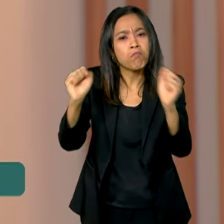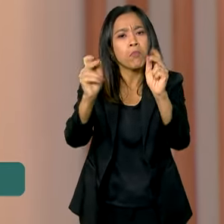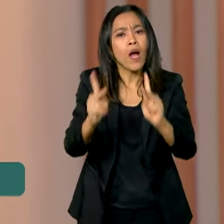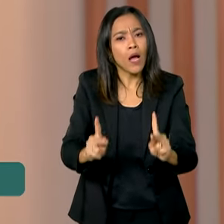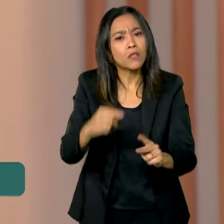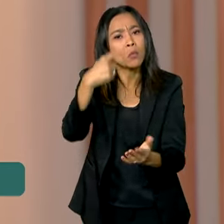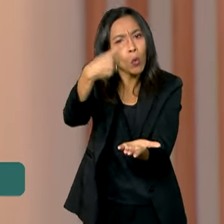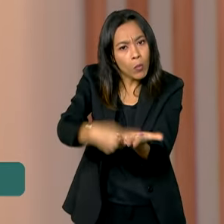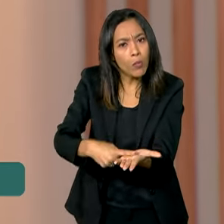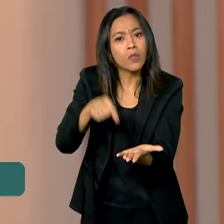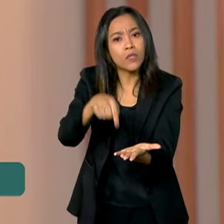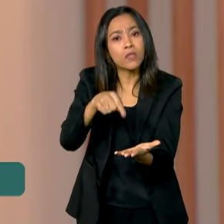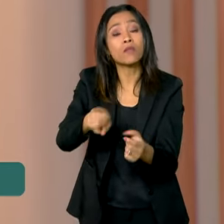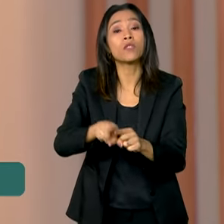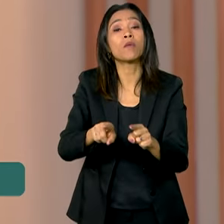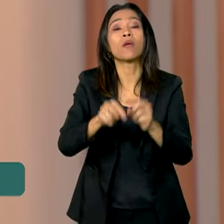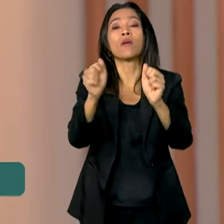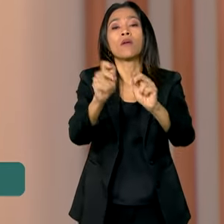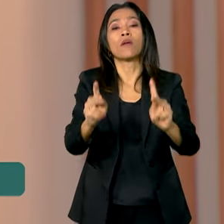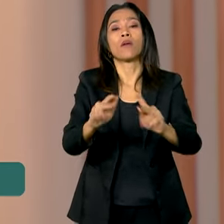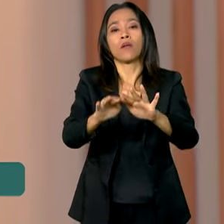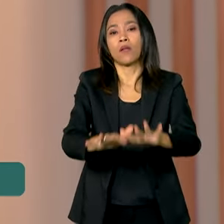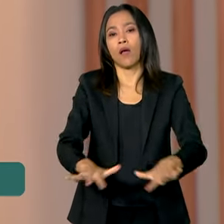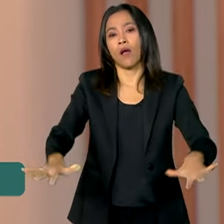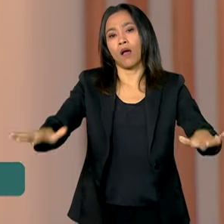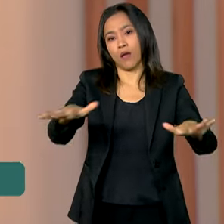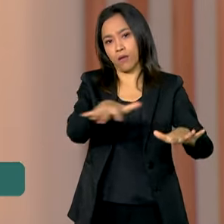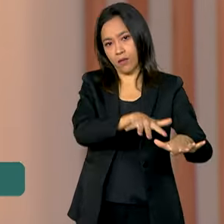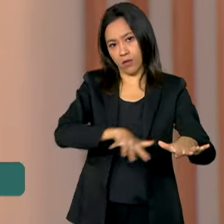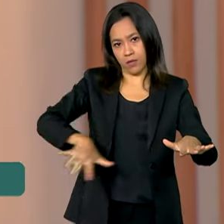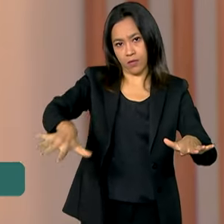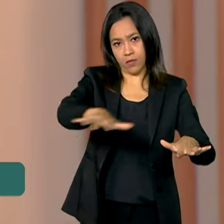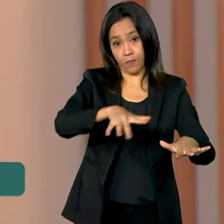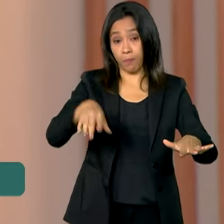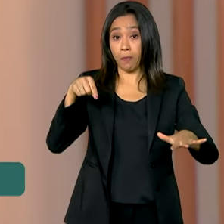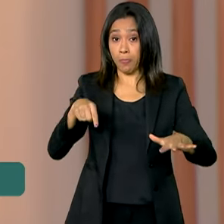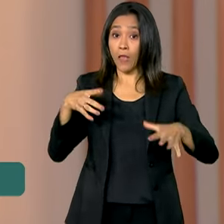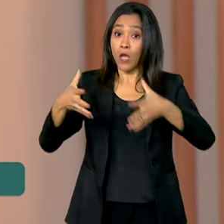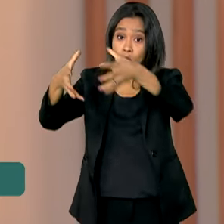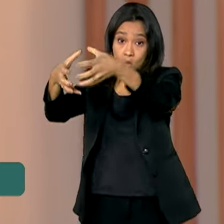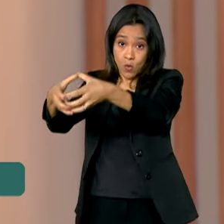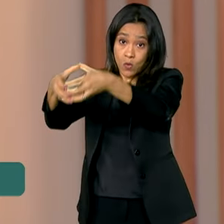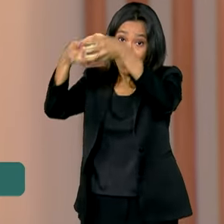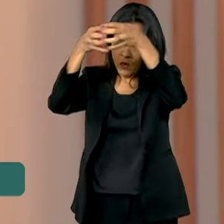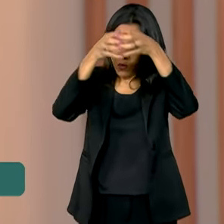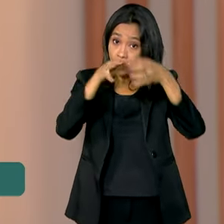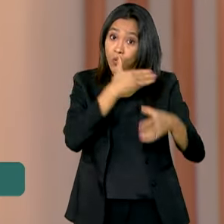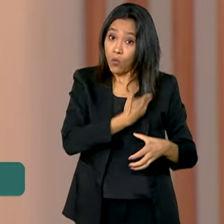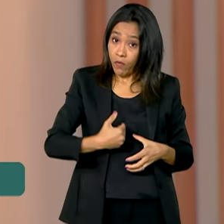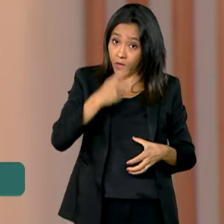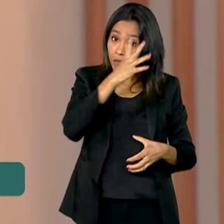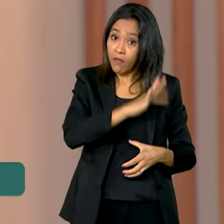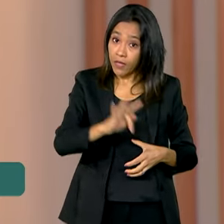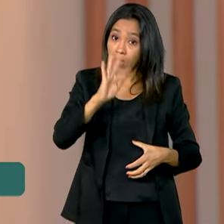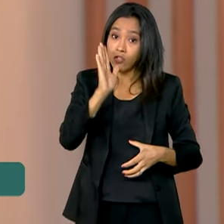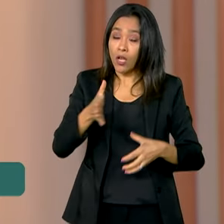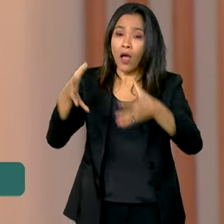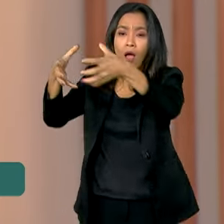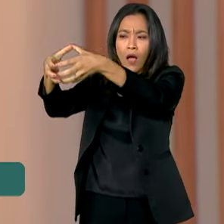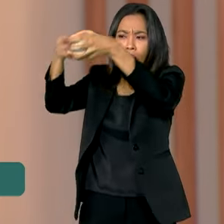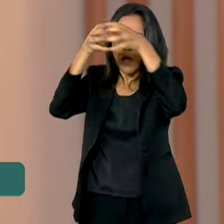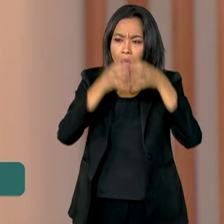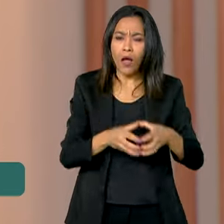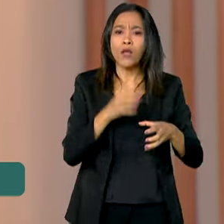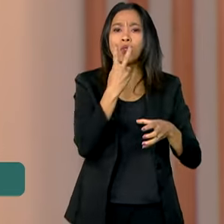paz e a estabilidade na região. Durante o conflito, a Operação Raízes do Cedro, do governo, repatriou mais de 2